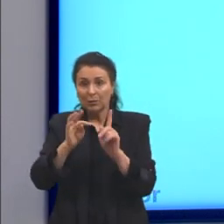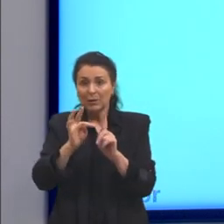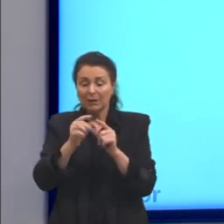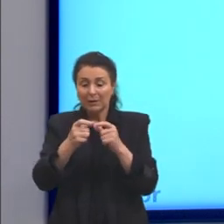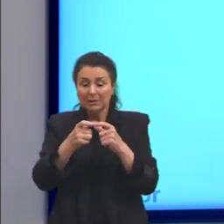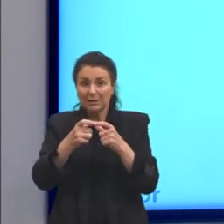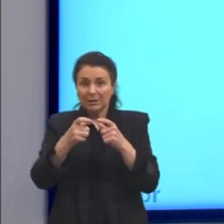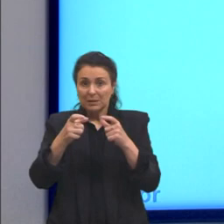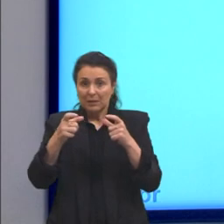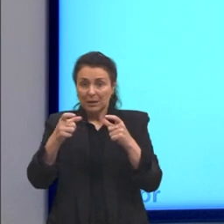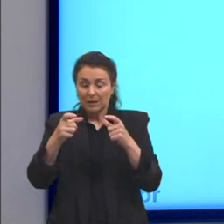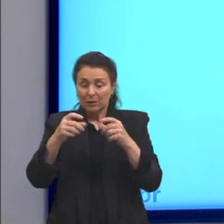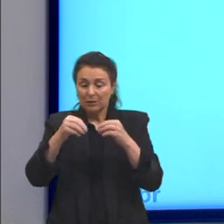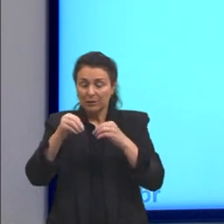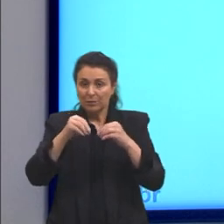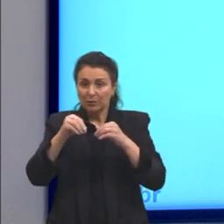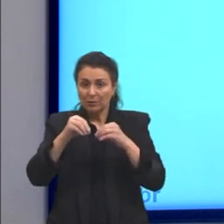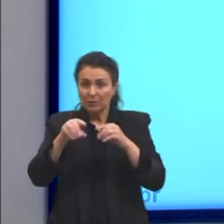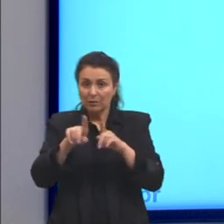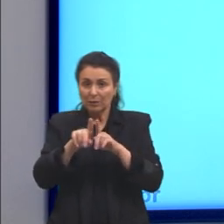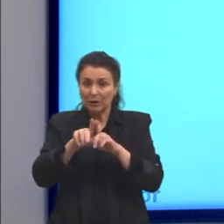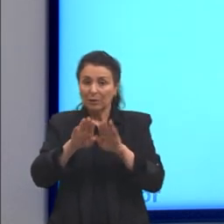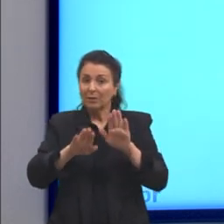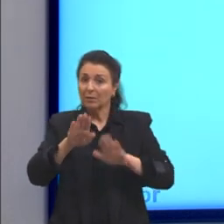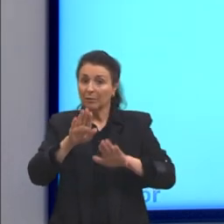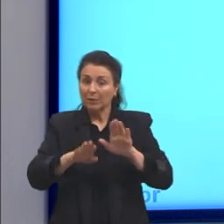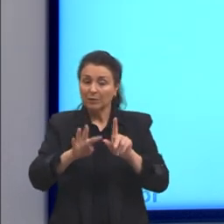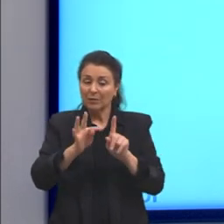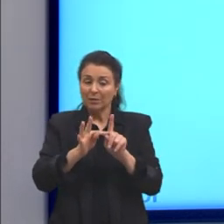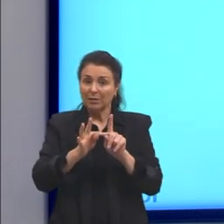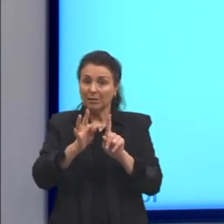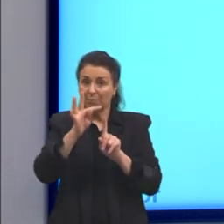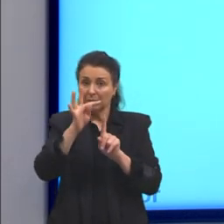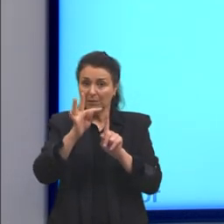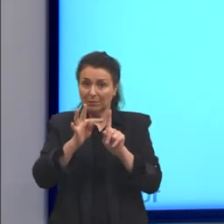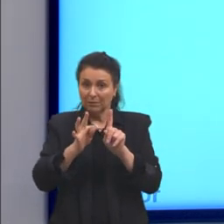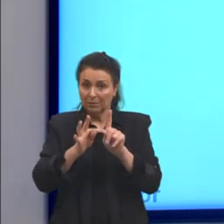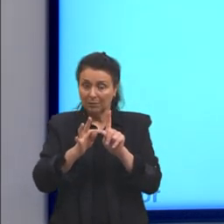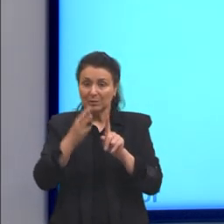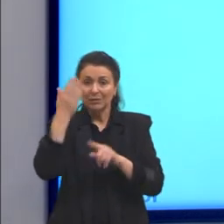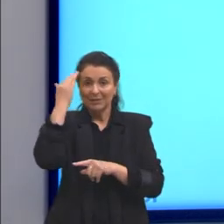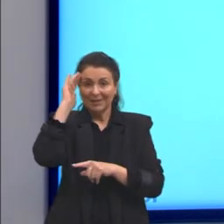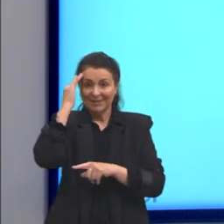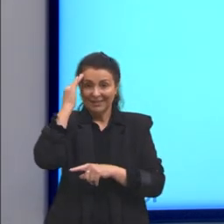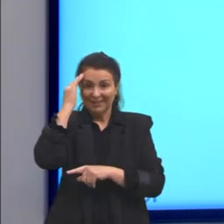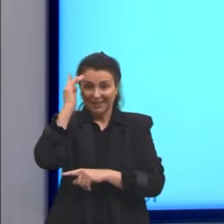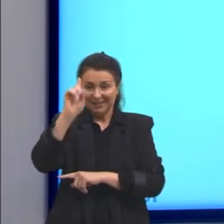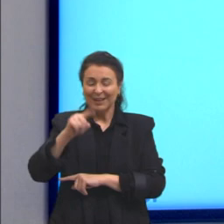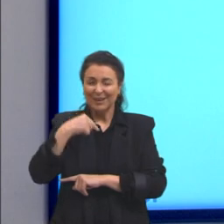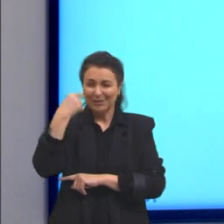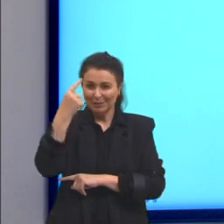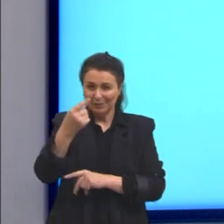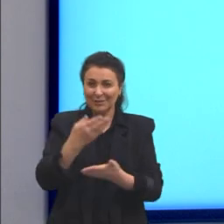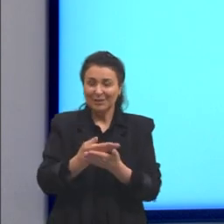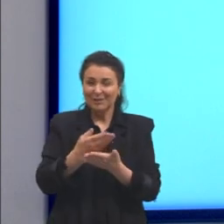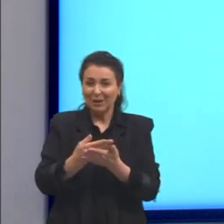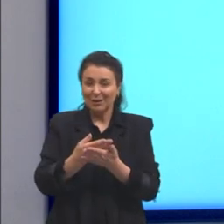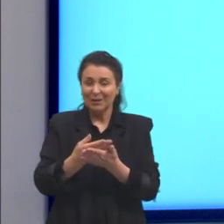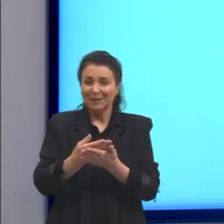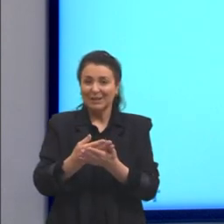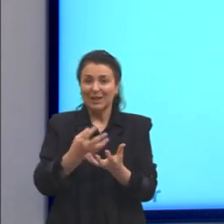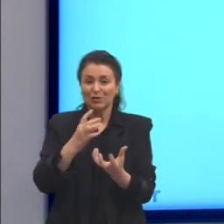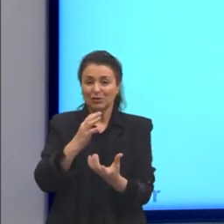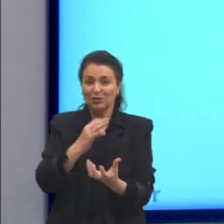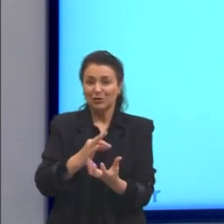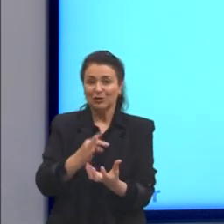dilatando, se movimentando, conforme a temperatura que ele marca. A gente vai entender, nas nossas próximas aulas de termodinâmica, melhor